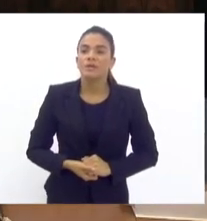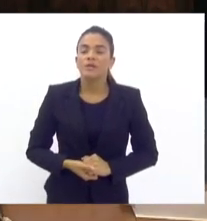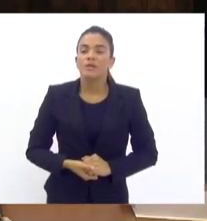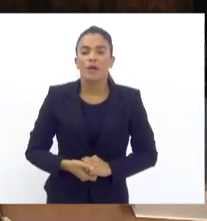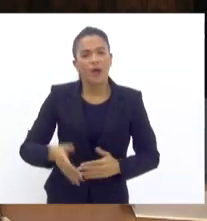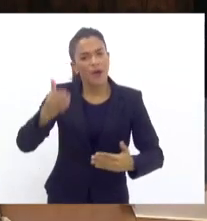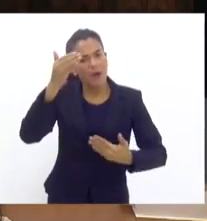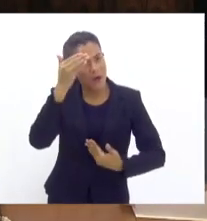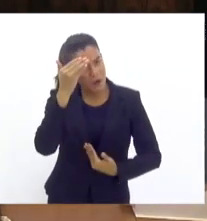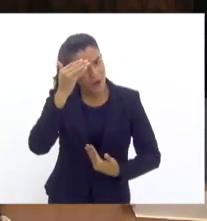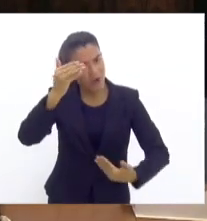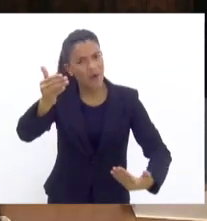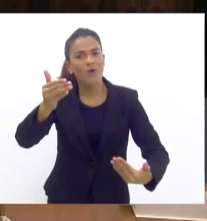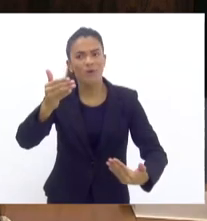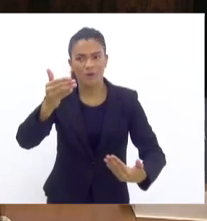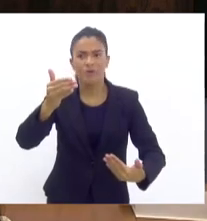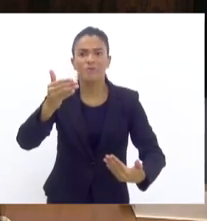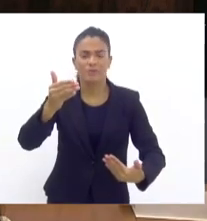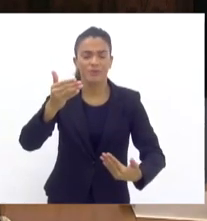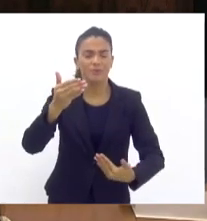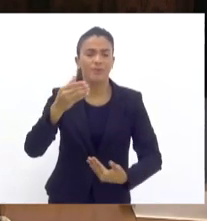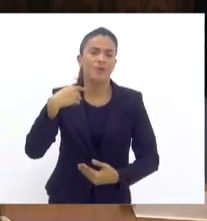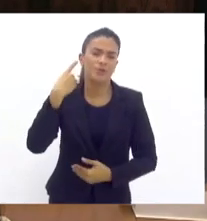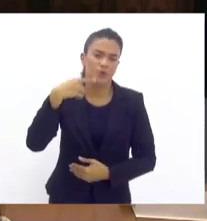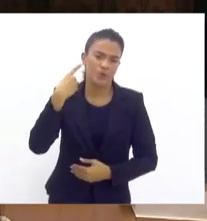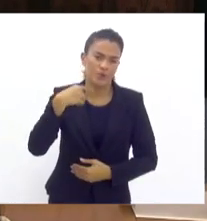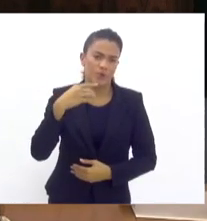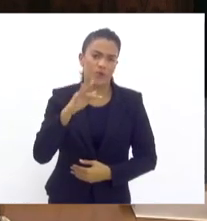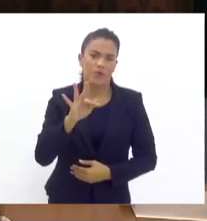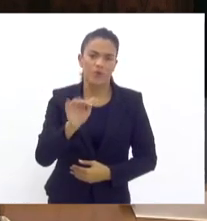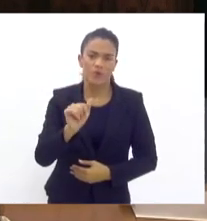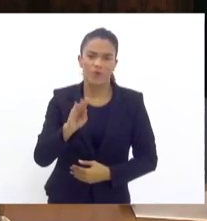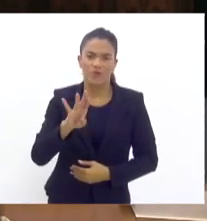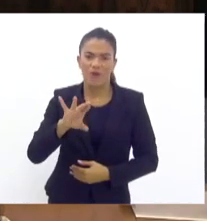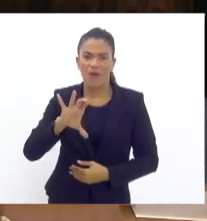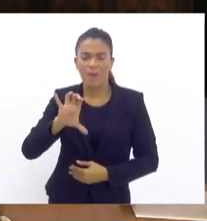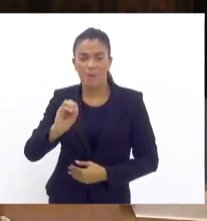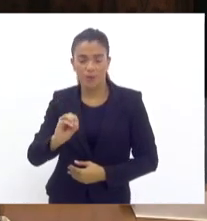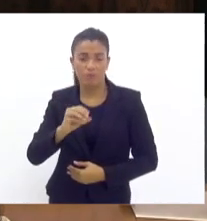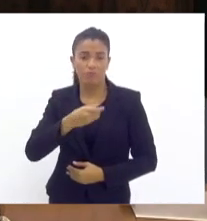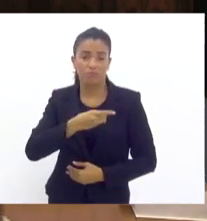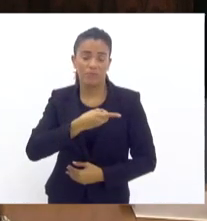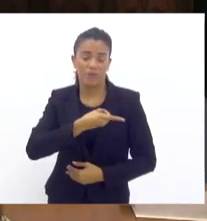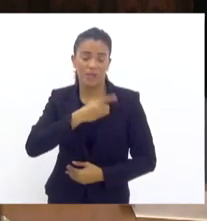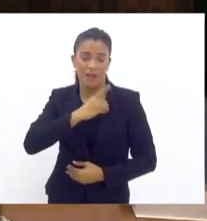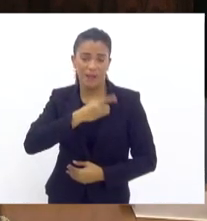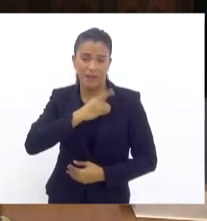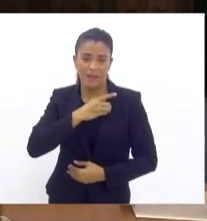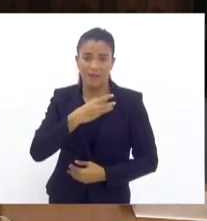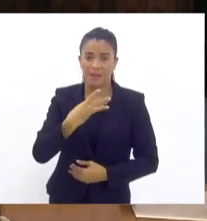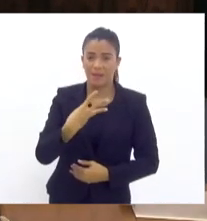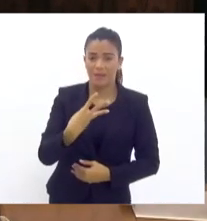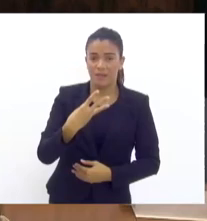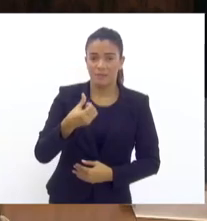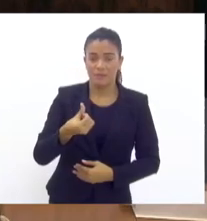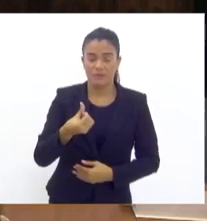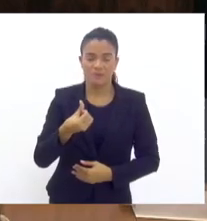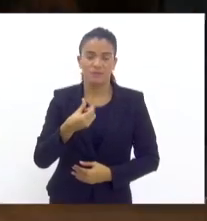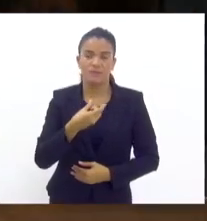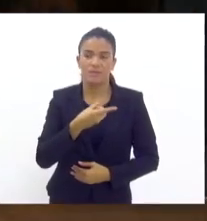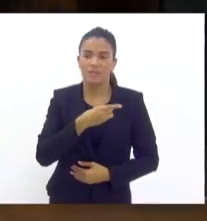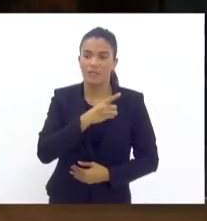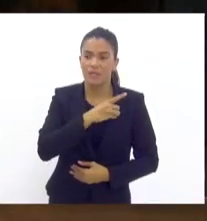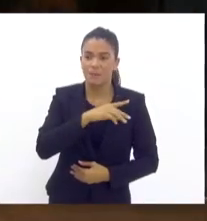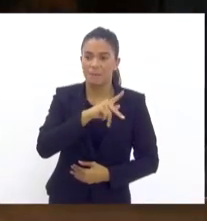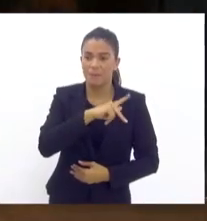Muito obrigado, doutor Fábio Dantas, titular da 38ª ADP. Passa a palavra